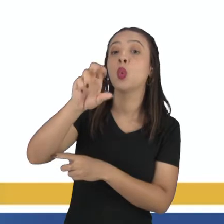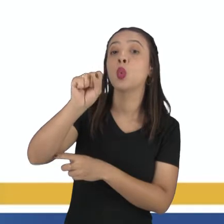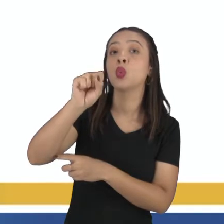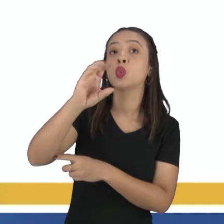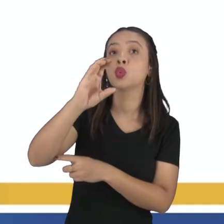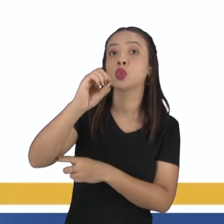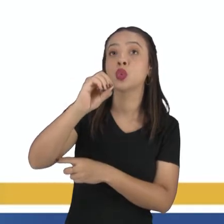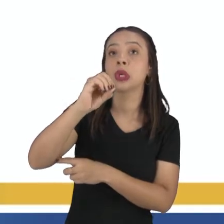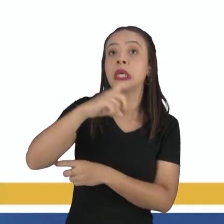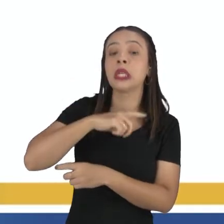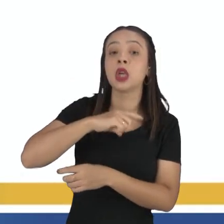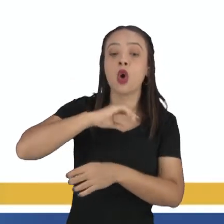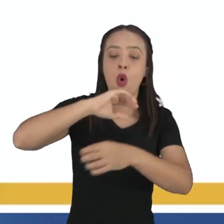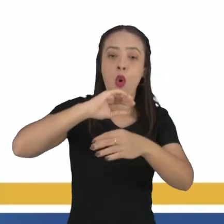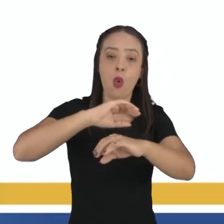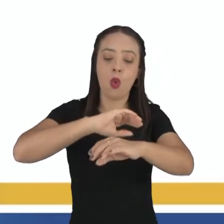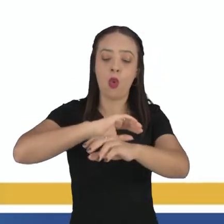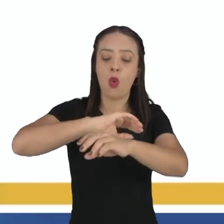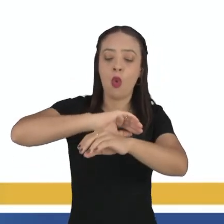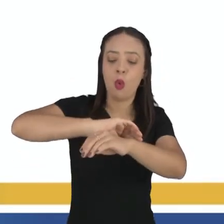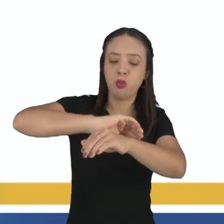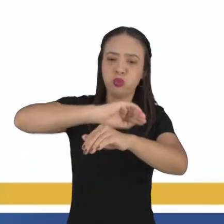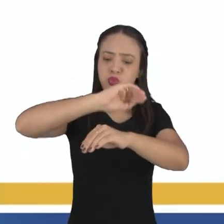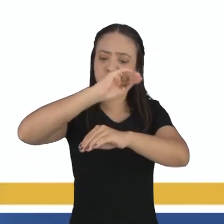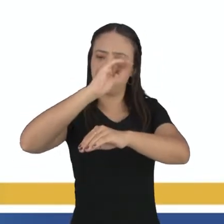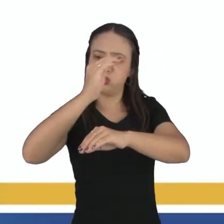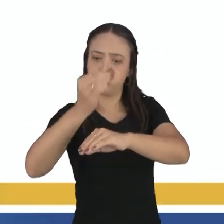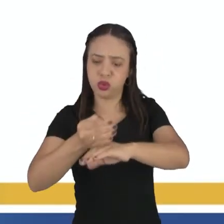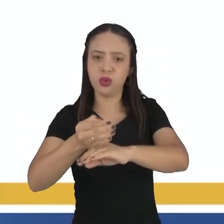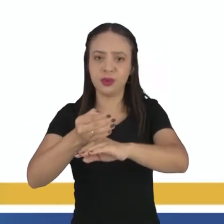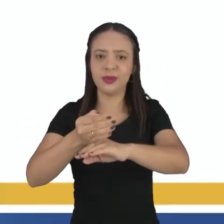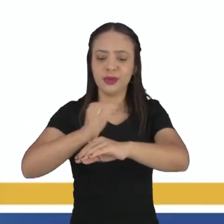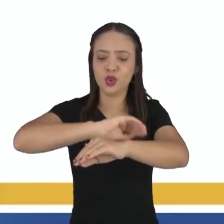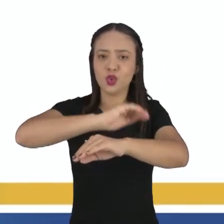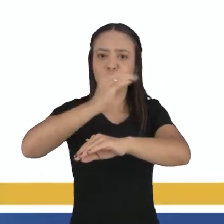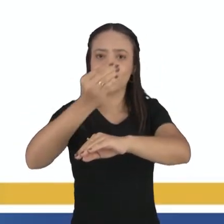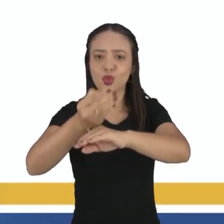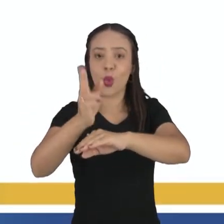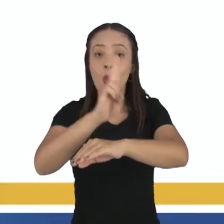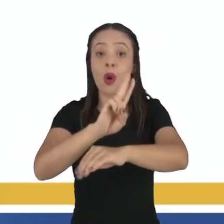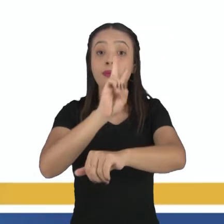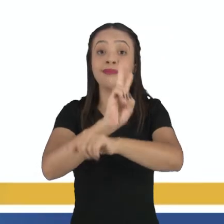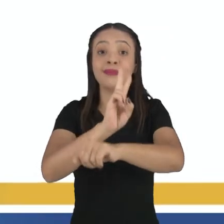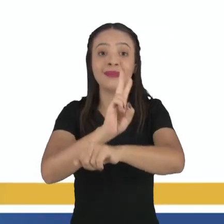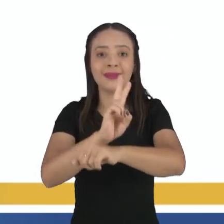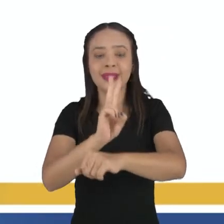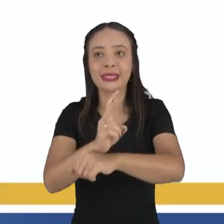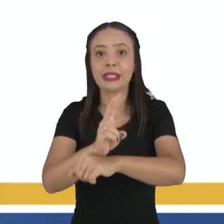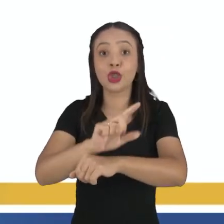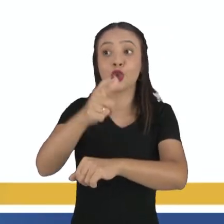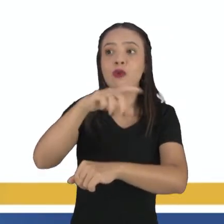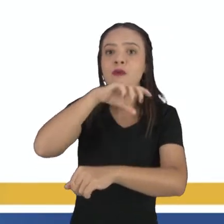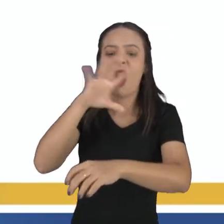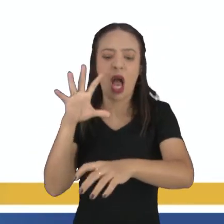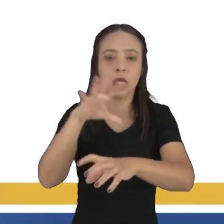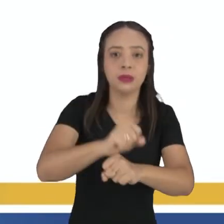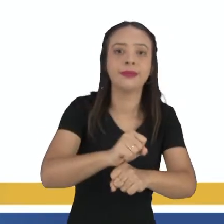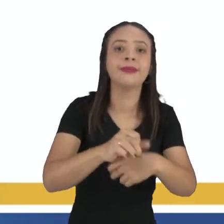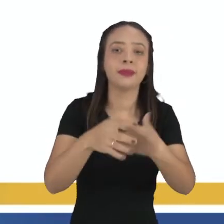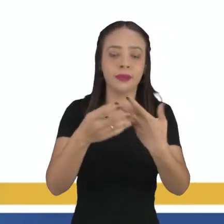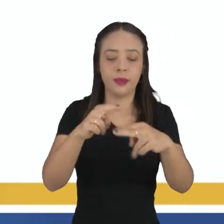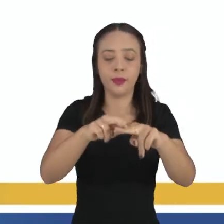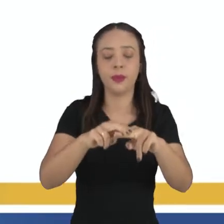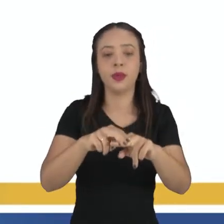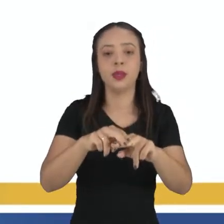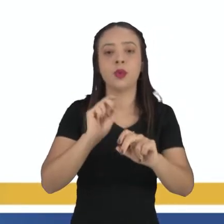concha. Essa concha é como se fosse um exoesqueleto também. Ele usa para se proteger. De predadores. Então, os animais têm